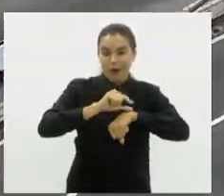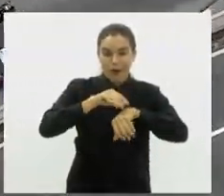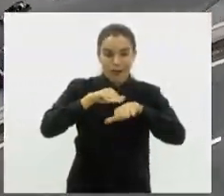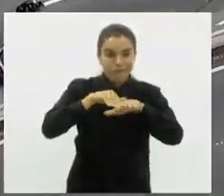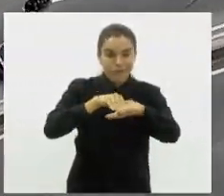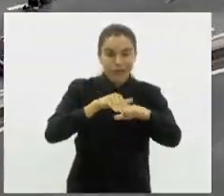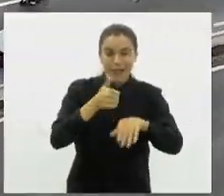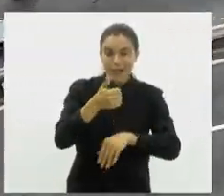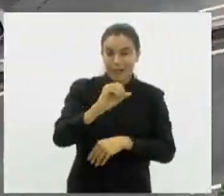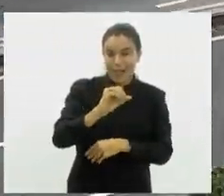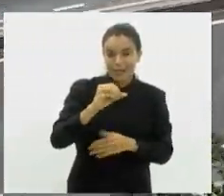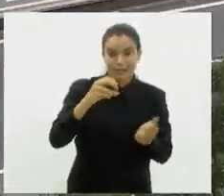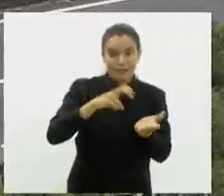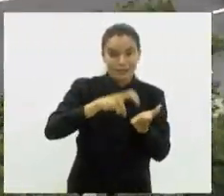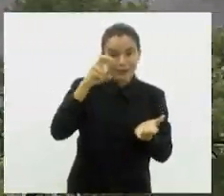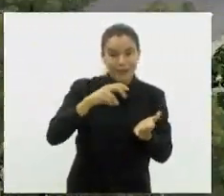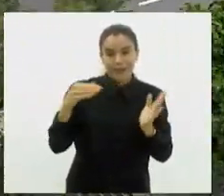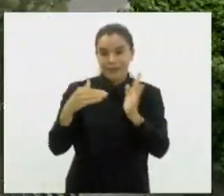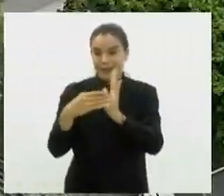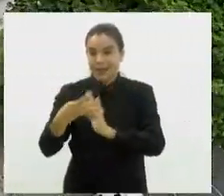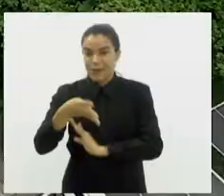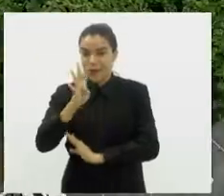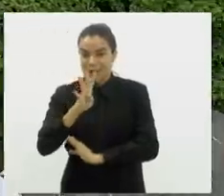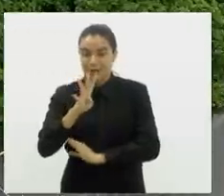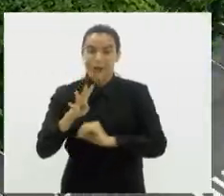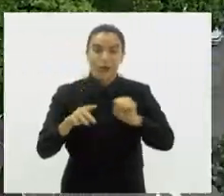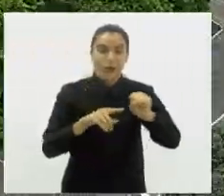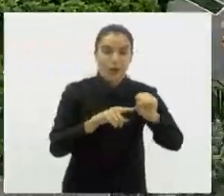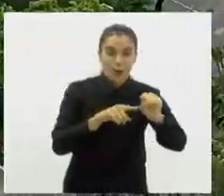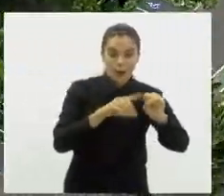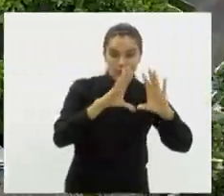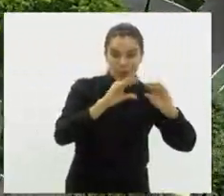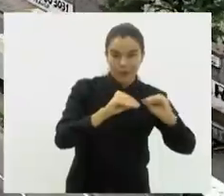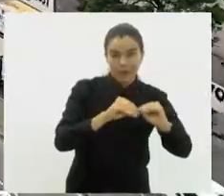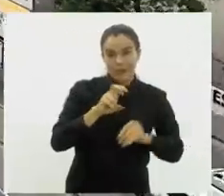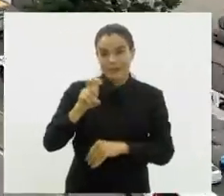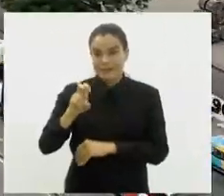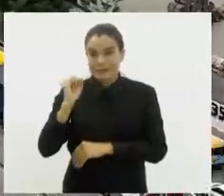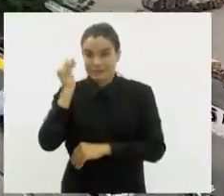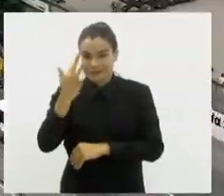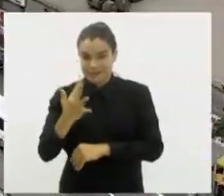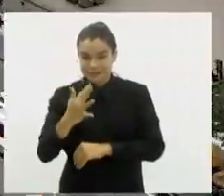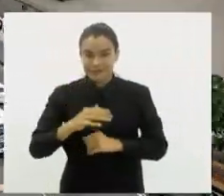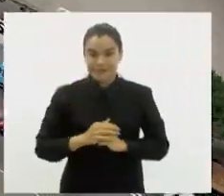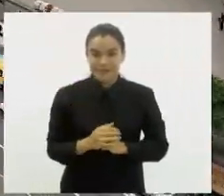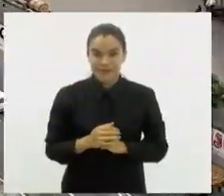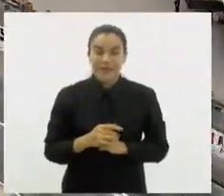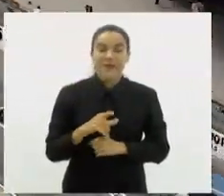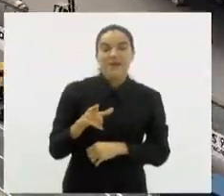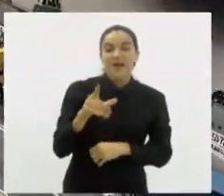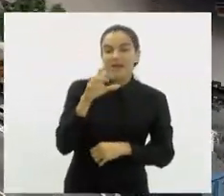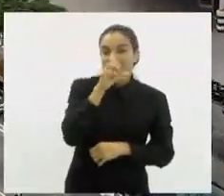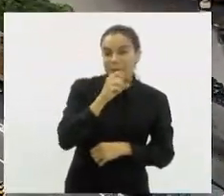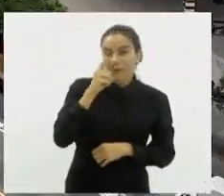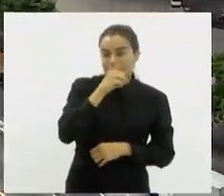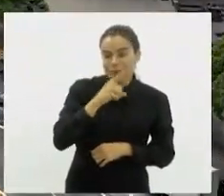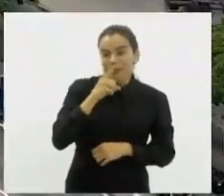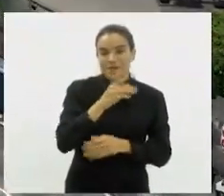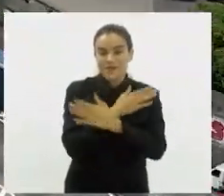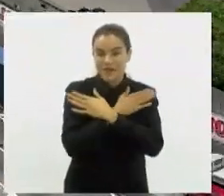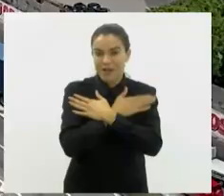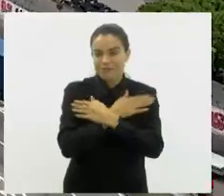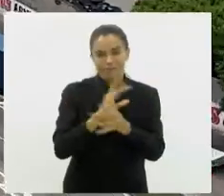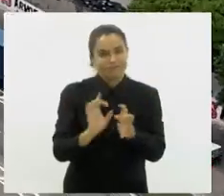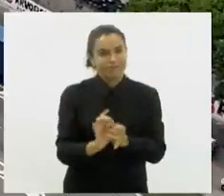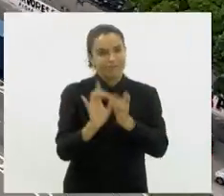das 10 da manhã às 4 da tarde e das 8 da noite às 5 da manhã. Aos fins de semana e feriados, o acesso será liberado o dia